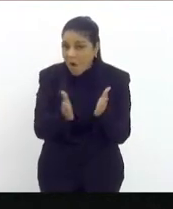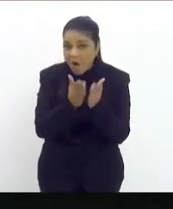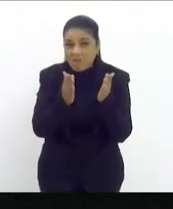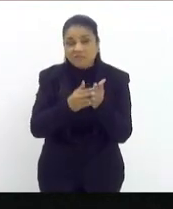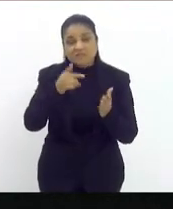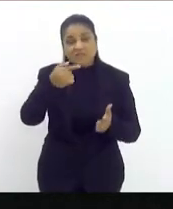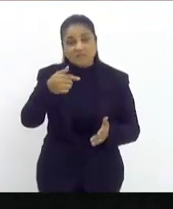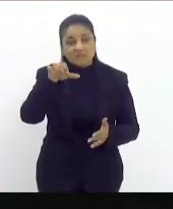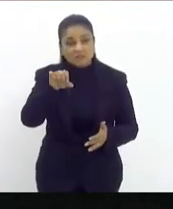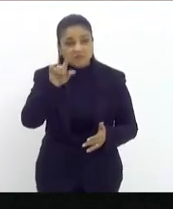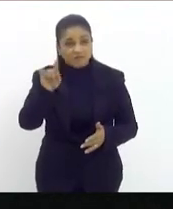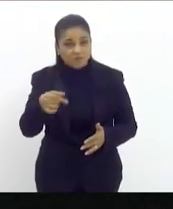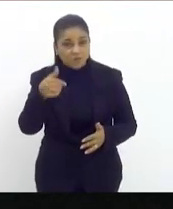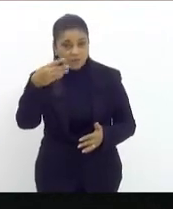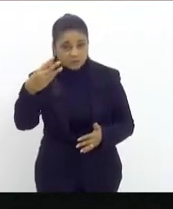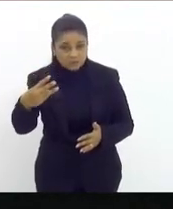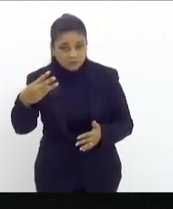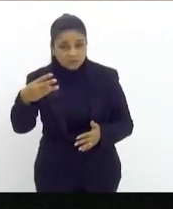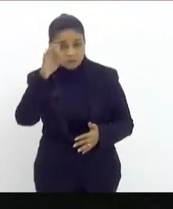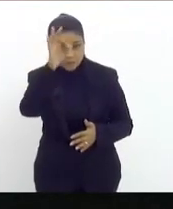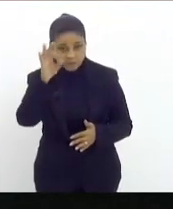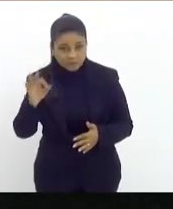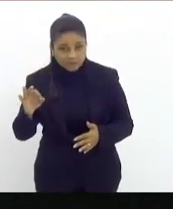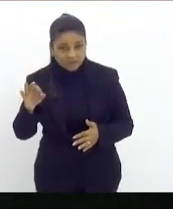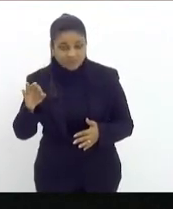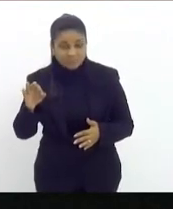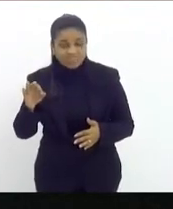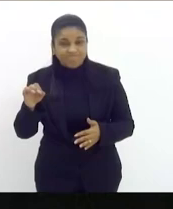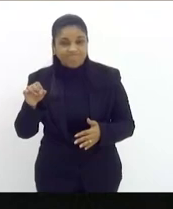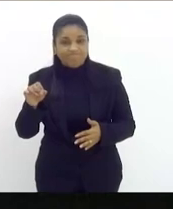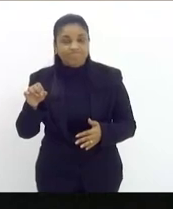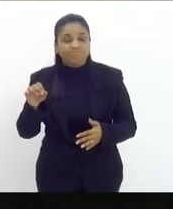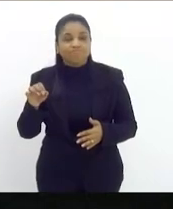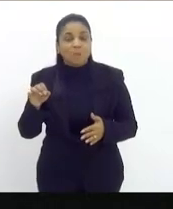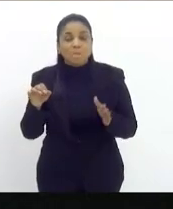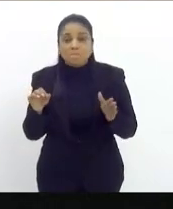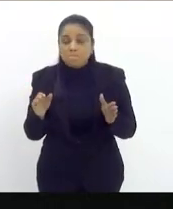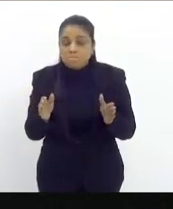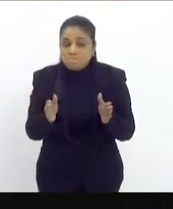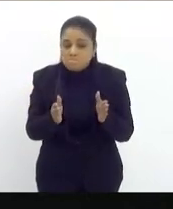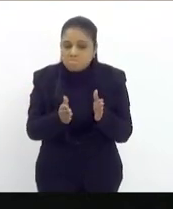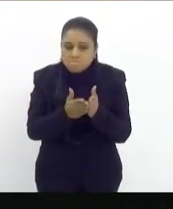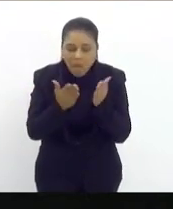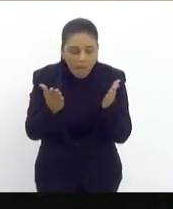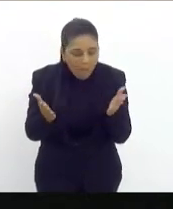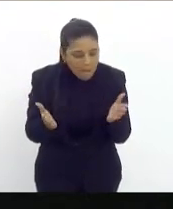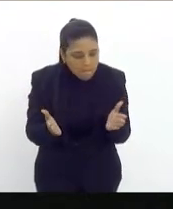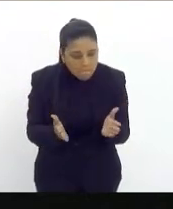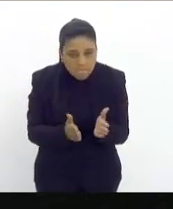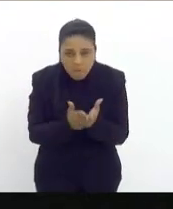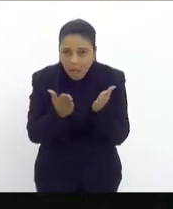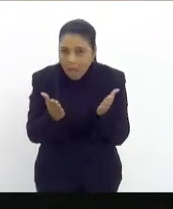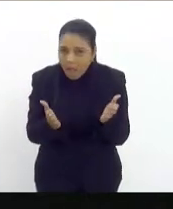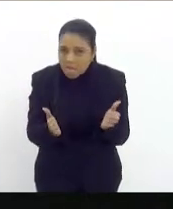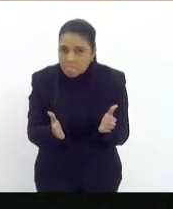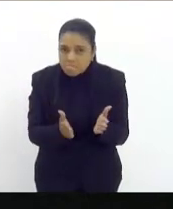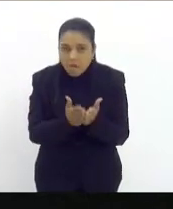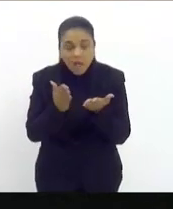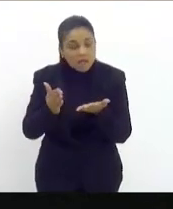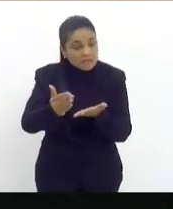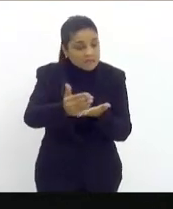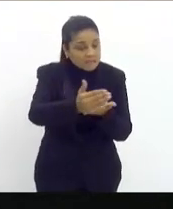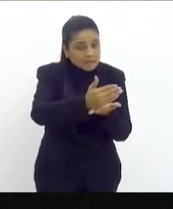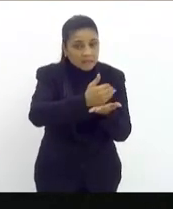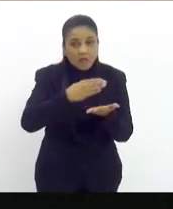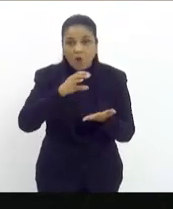,3% estão em situação de extrema pobreza isso aí também são dados da